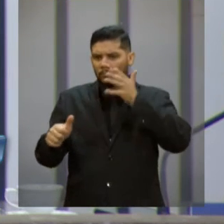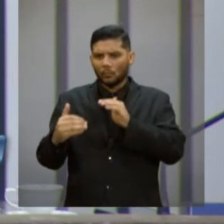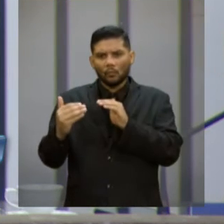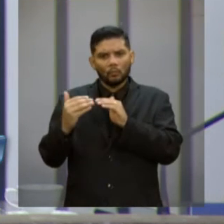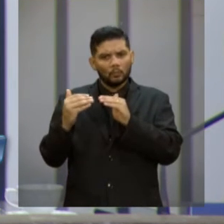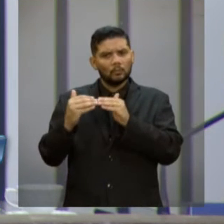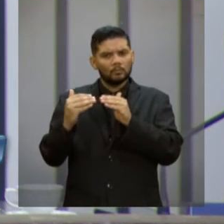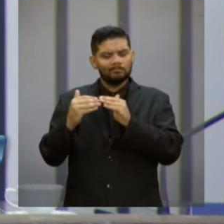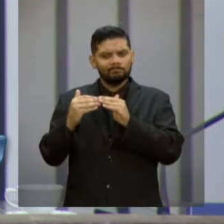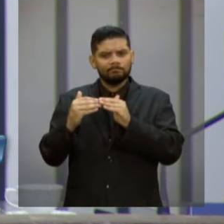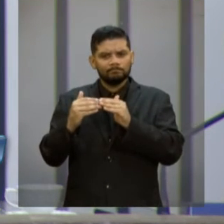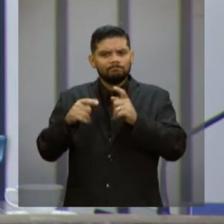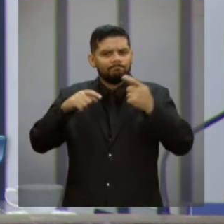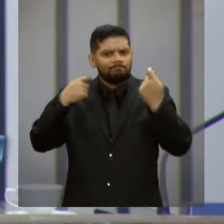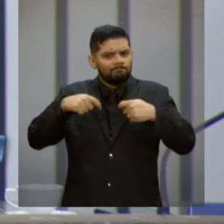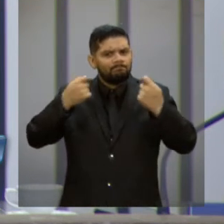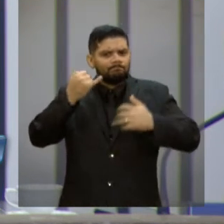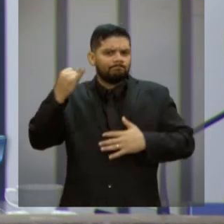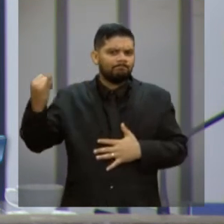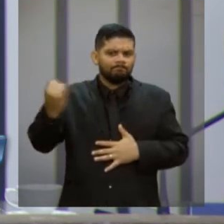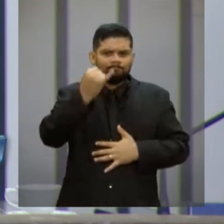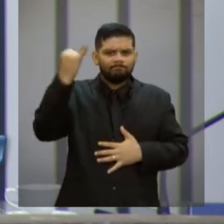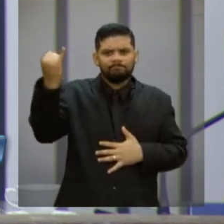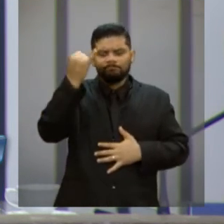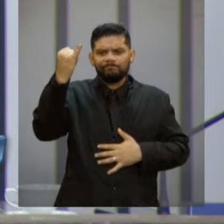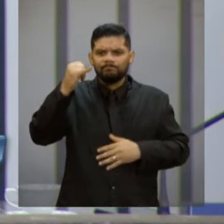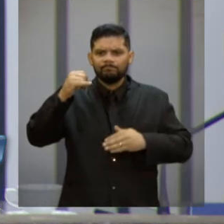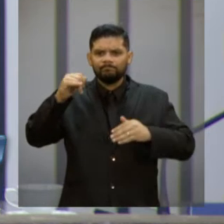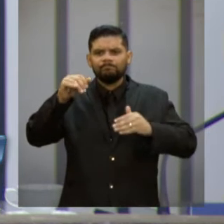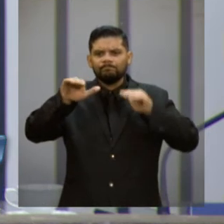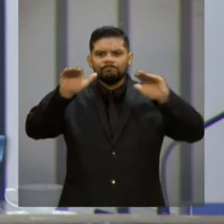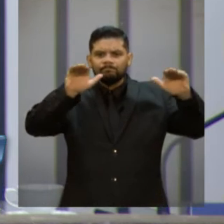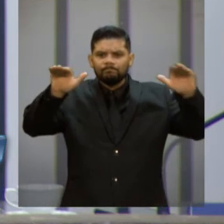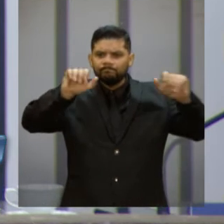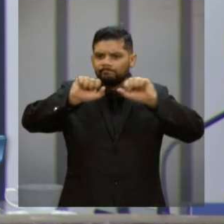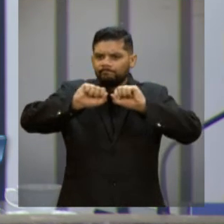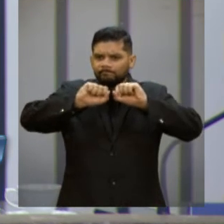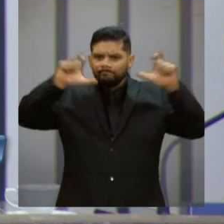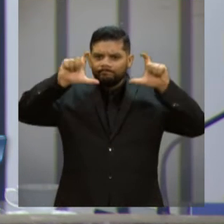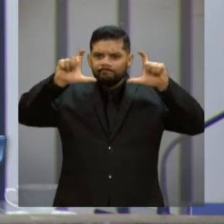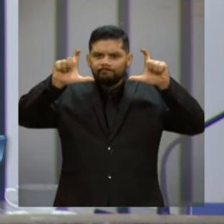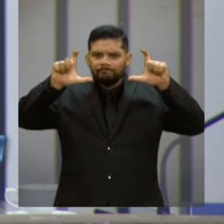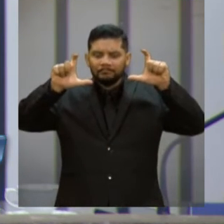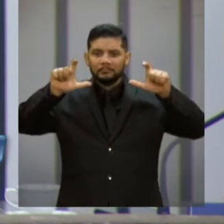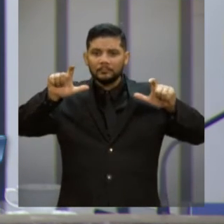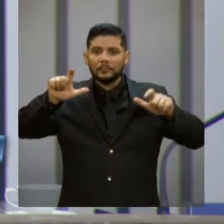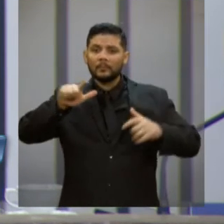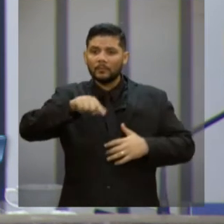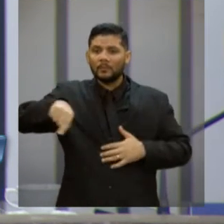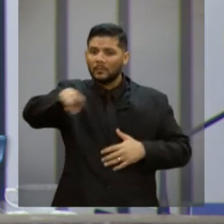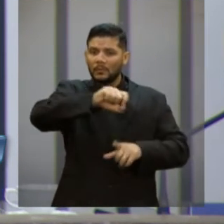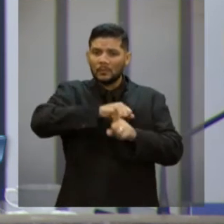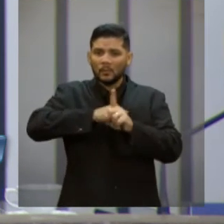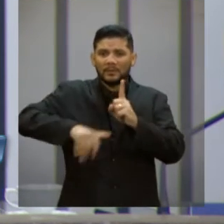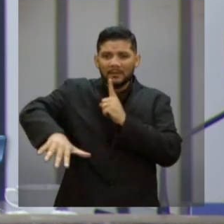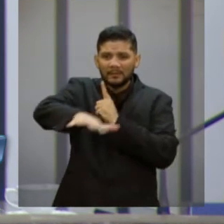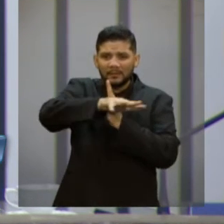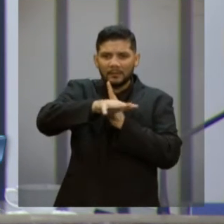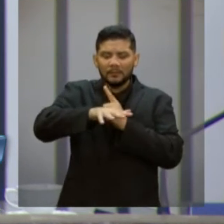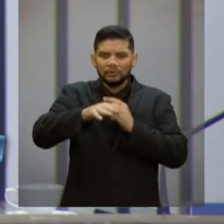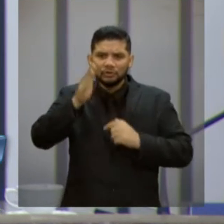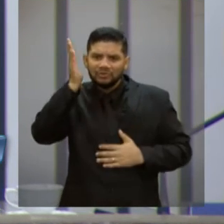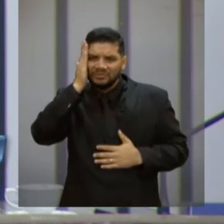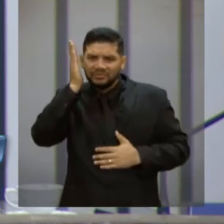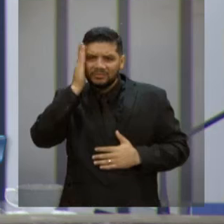extremamente importante, é um alerta muito importante que a Exª faz para que a sociedade tome conhecimento do que